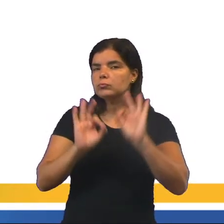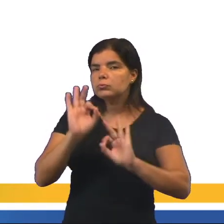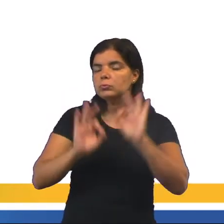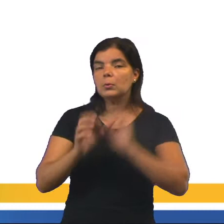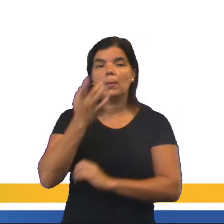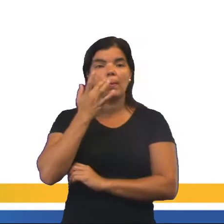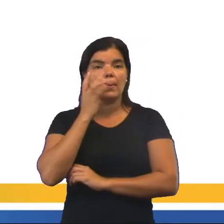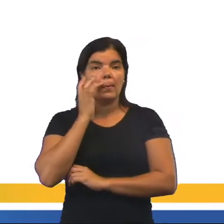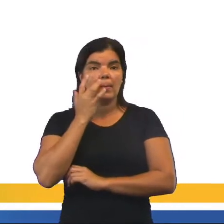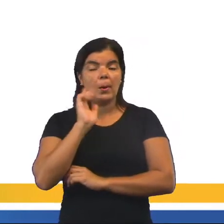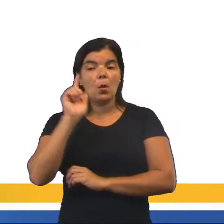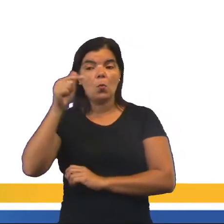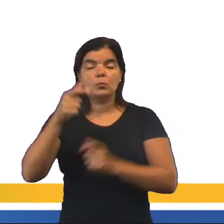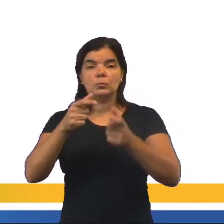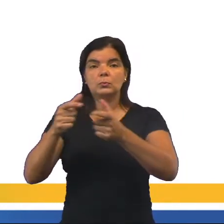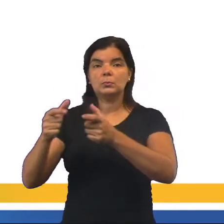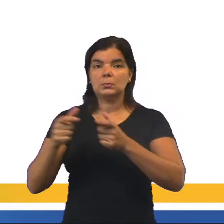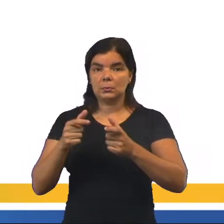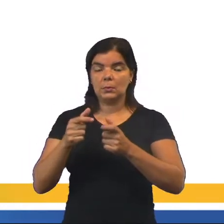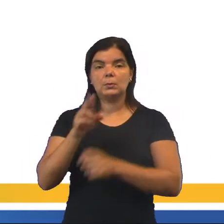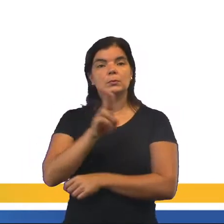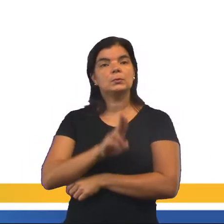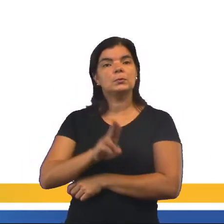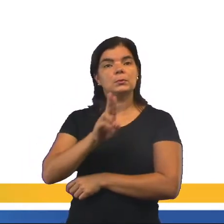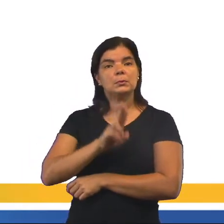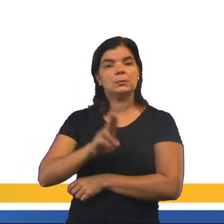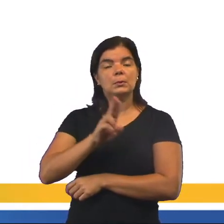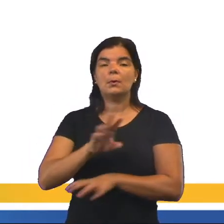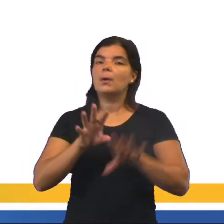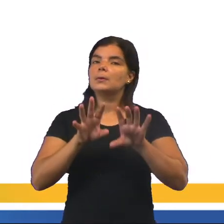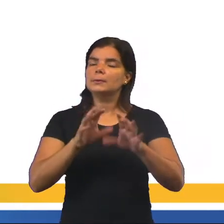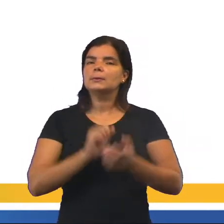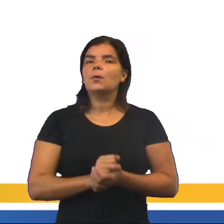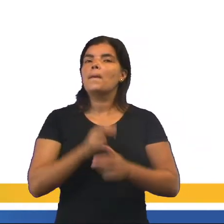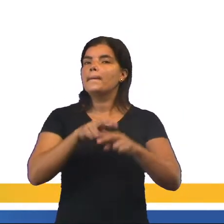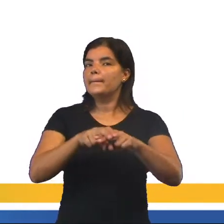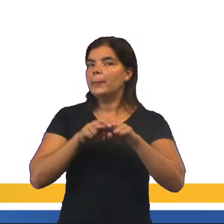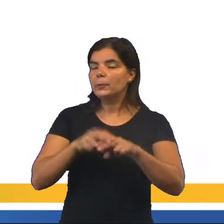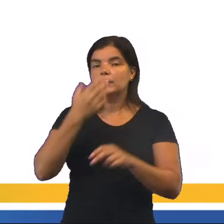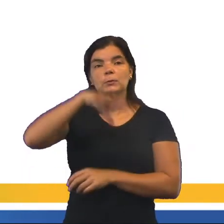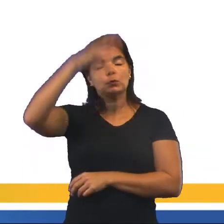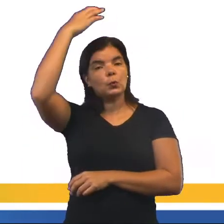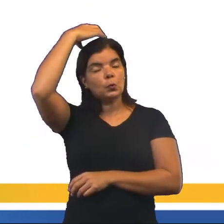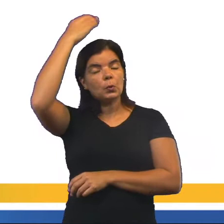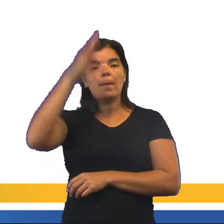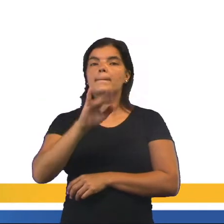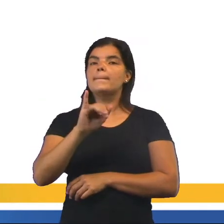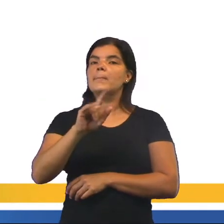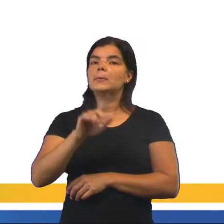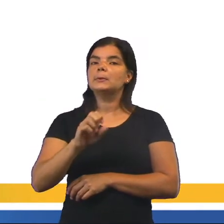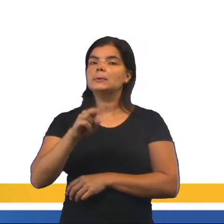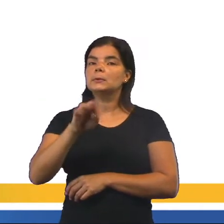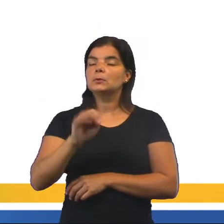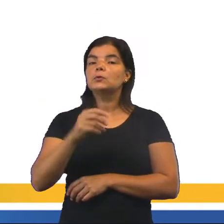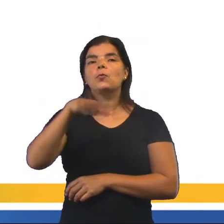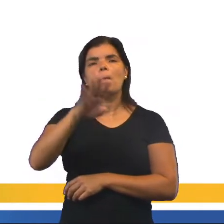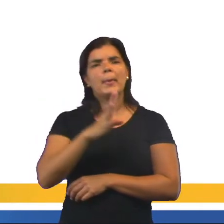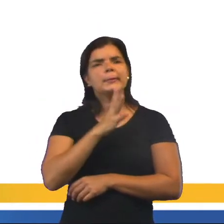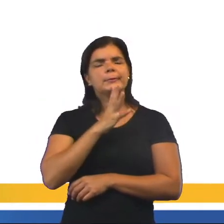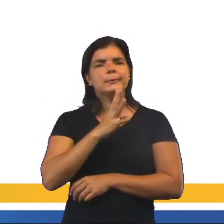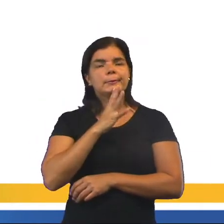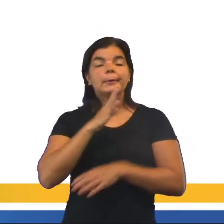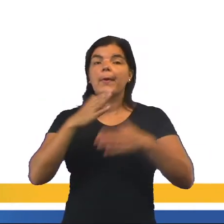outras regiões acabaram que ir se utilizando desta moeda. Então, por isso, o Império Bizantino ficou cada vez mais conhecido.